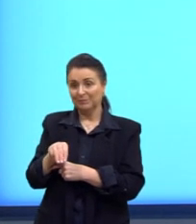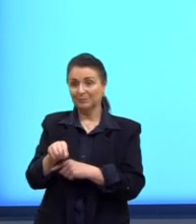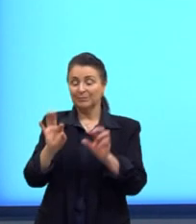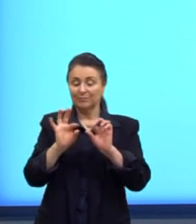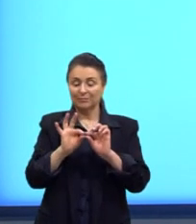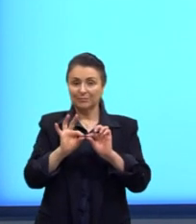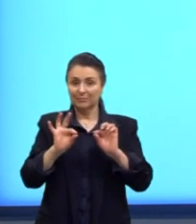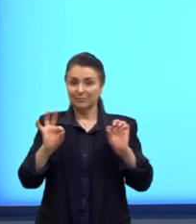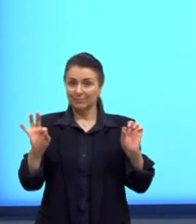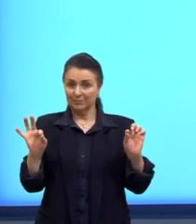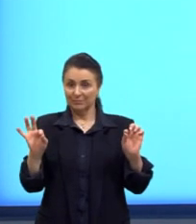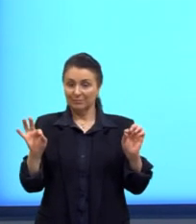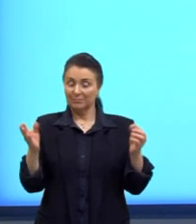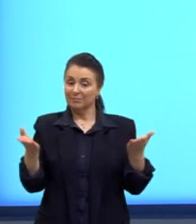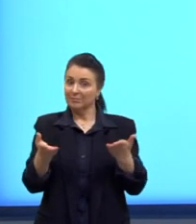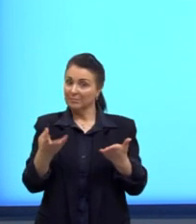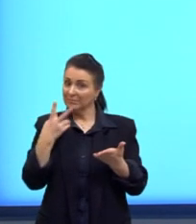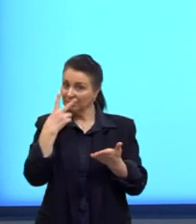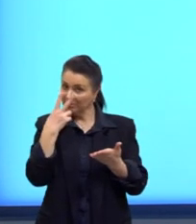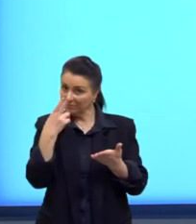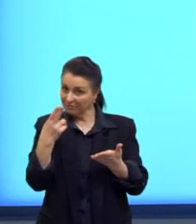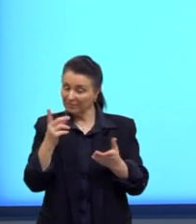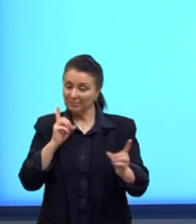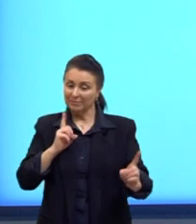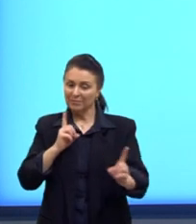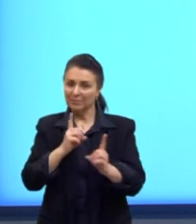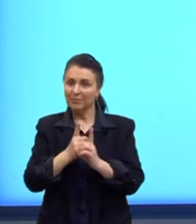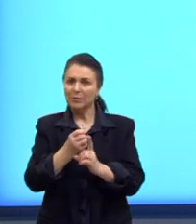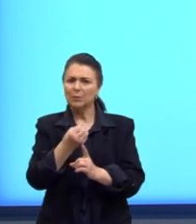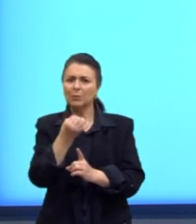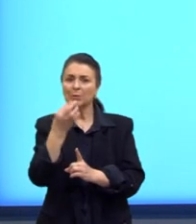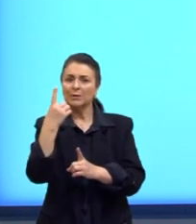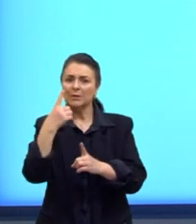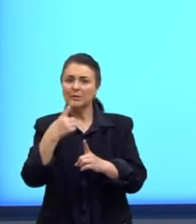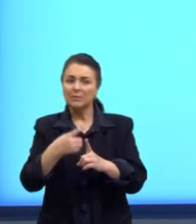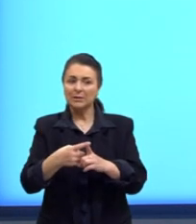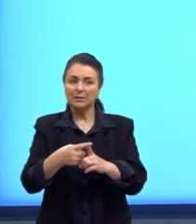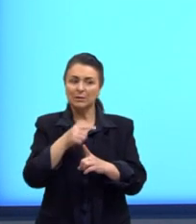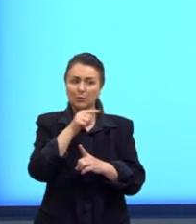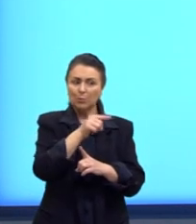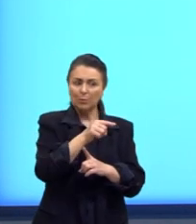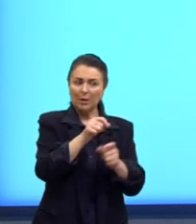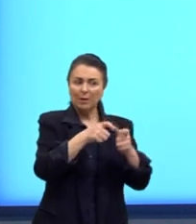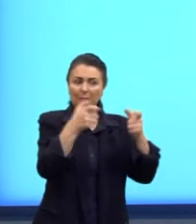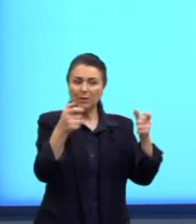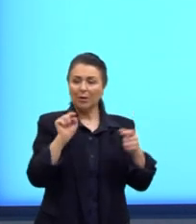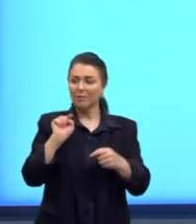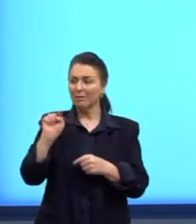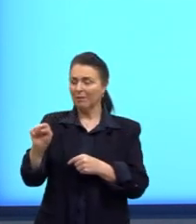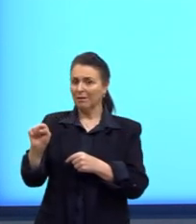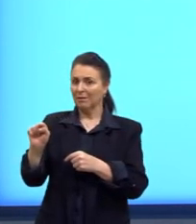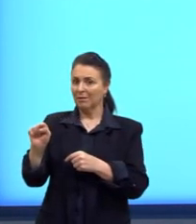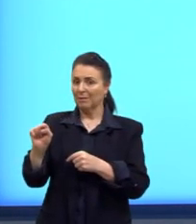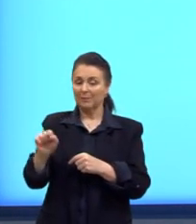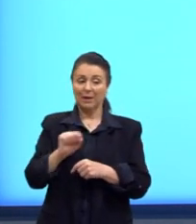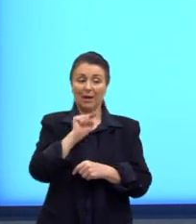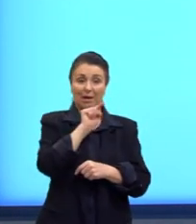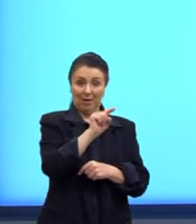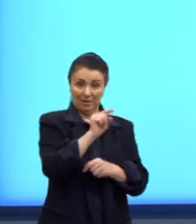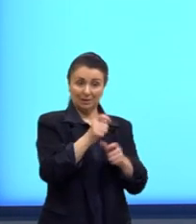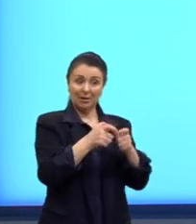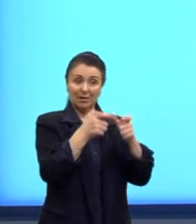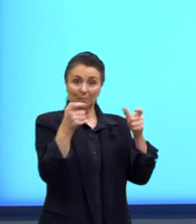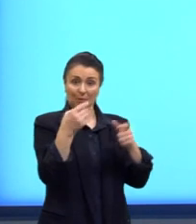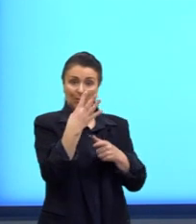medidas estão iguais, mas a gente quer descobrir quantas vezes uma é maior do que a outra. Então, nós vamos pegar a maior medida,